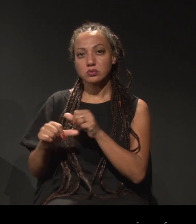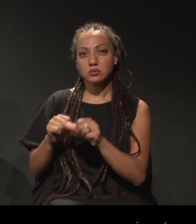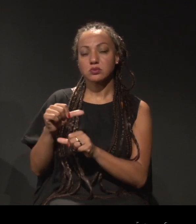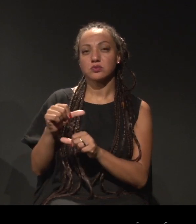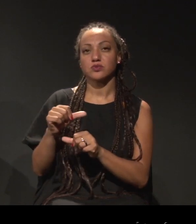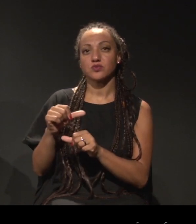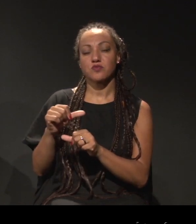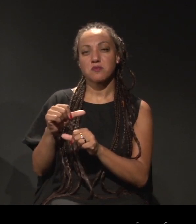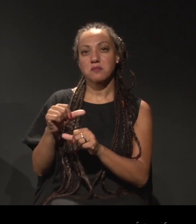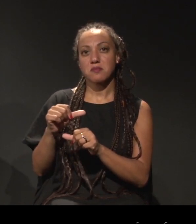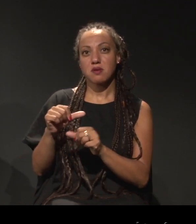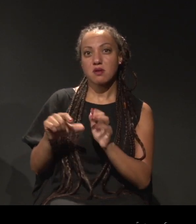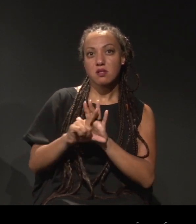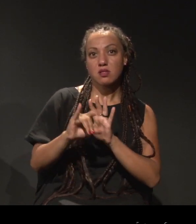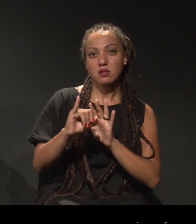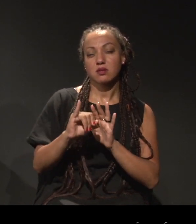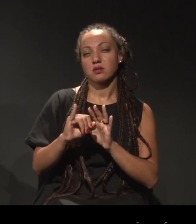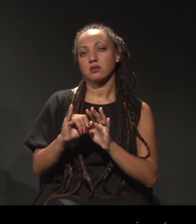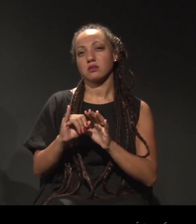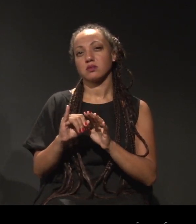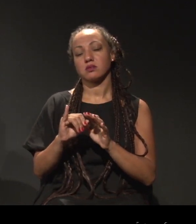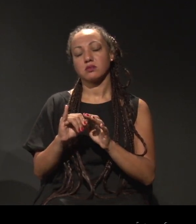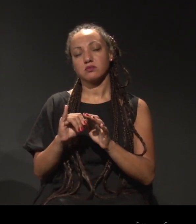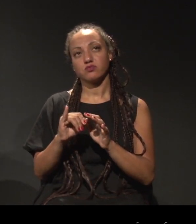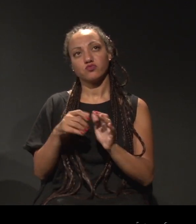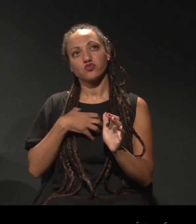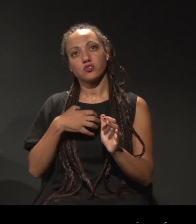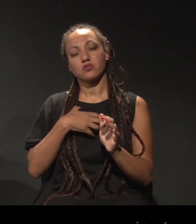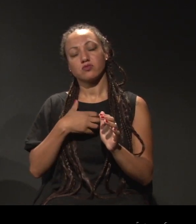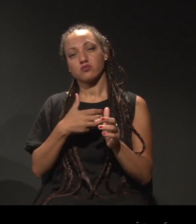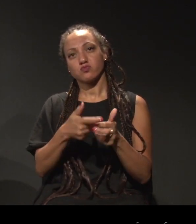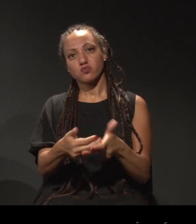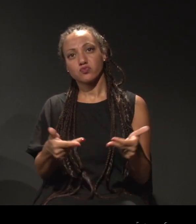em leis, em procedimentos